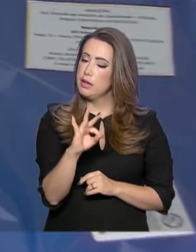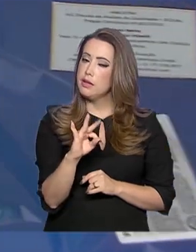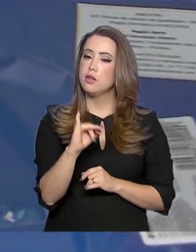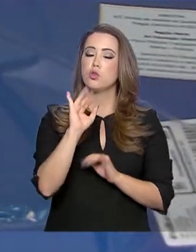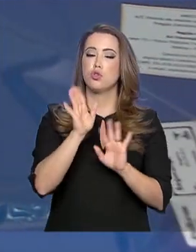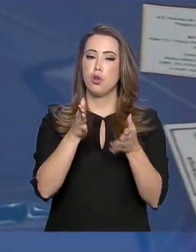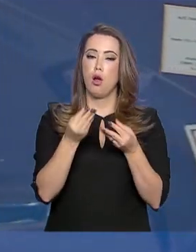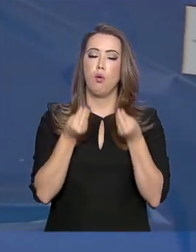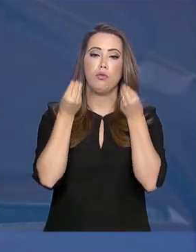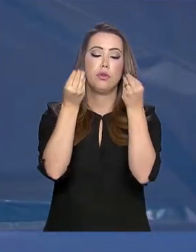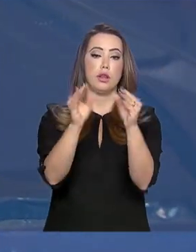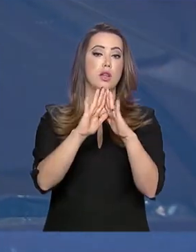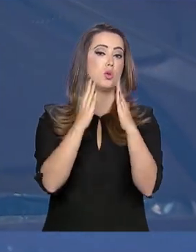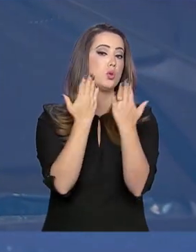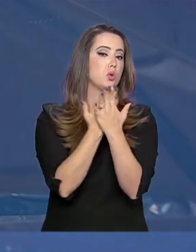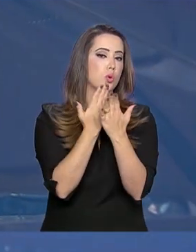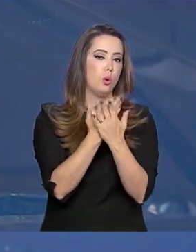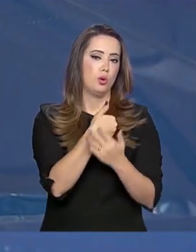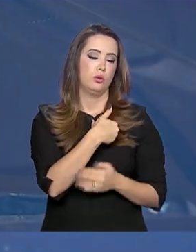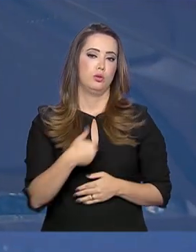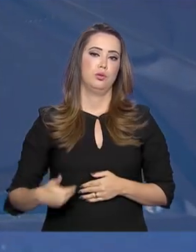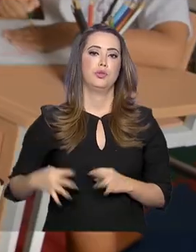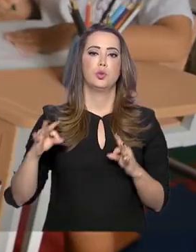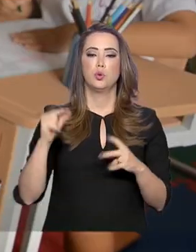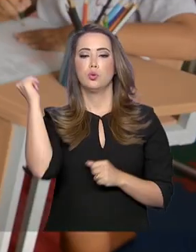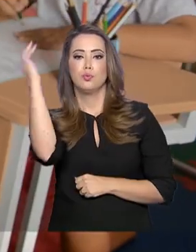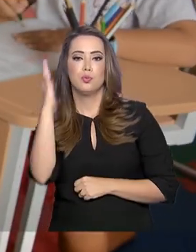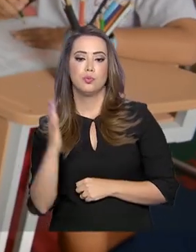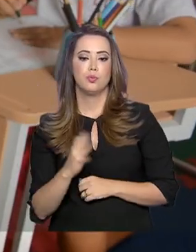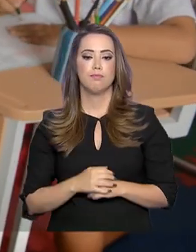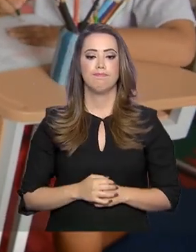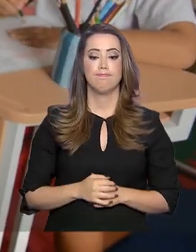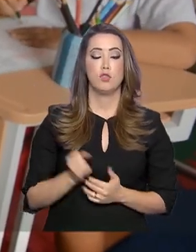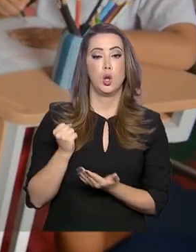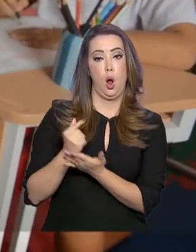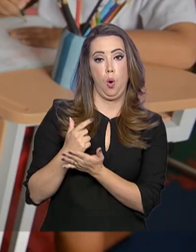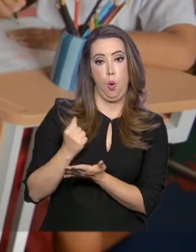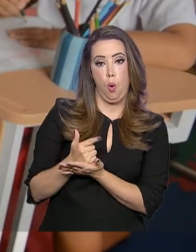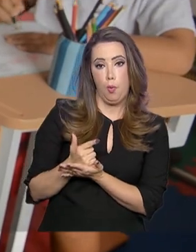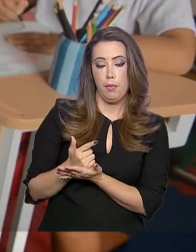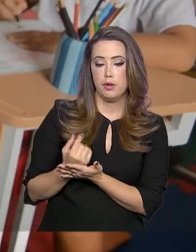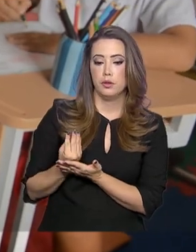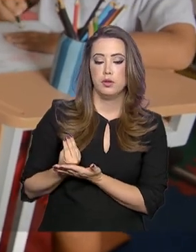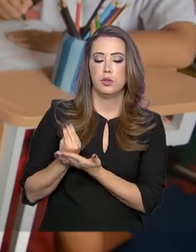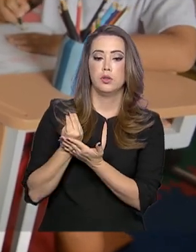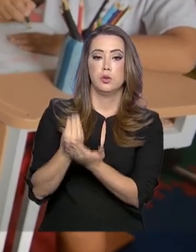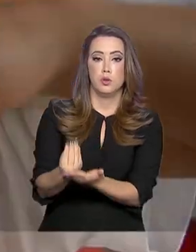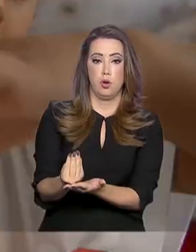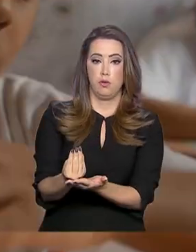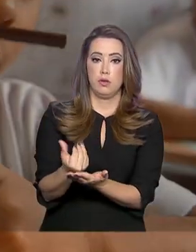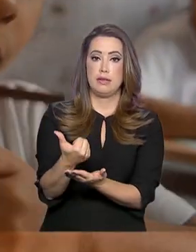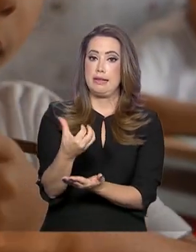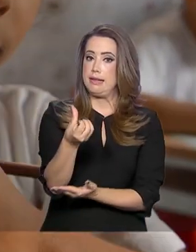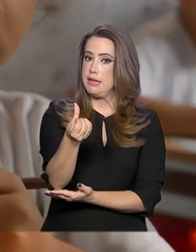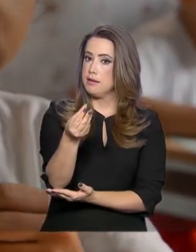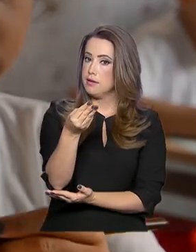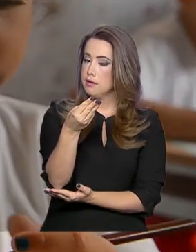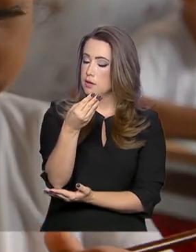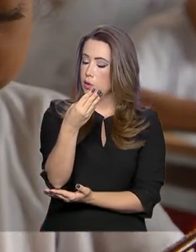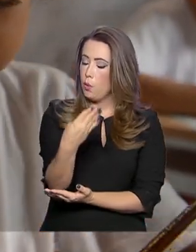distribuídos em escolas públicas de todo o país. Na compra dos materiais foram investidos R